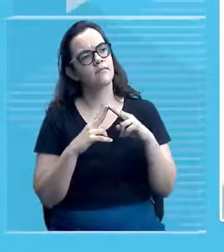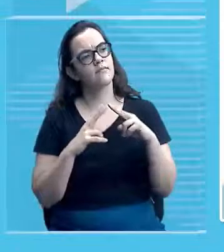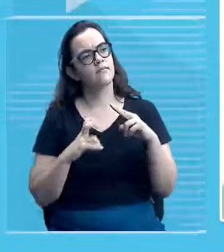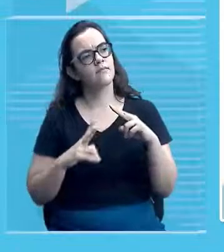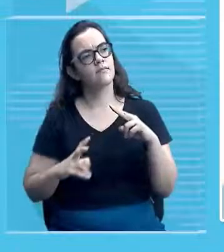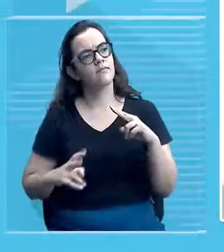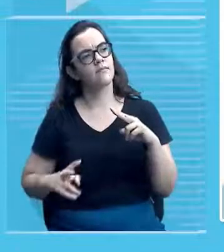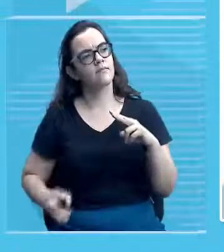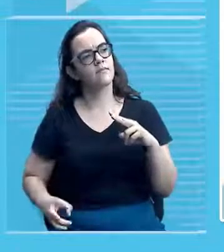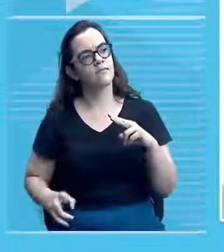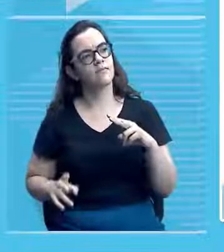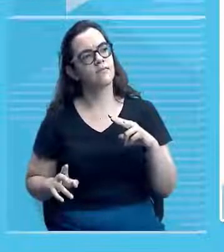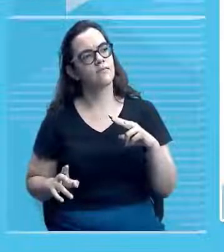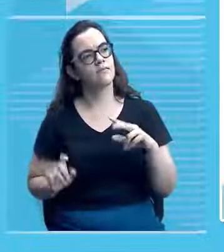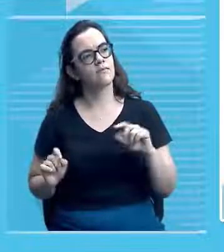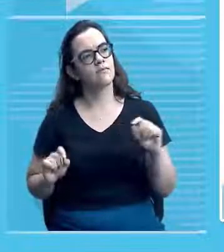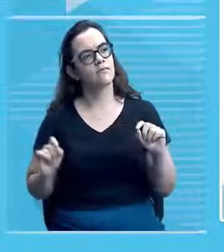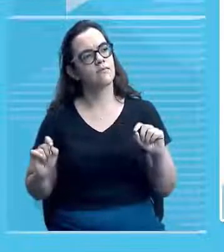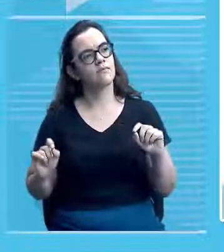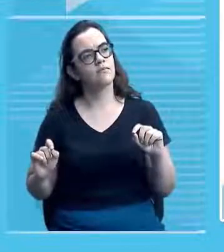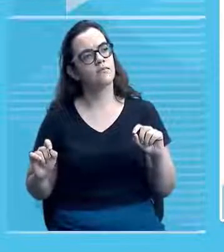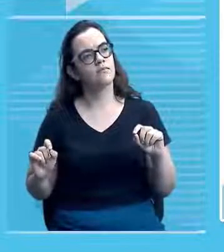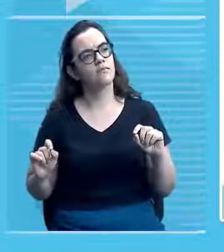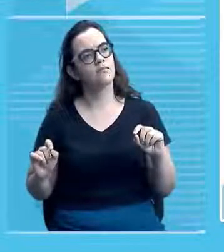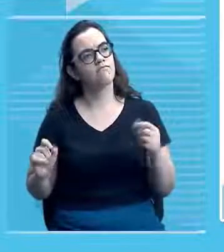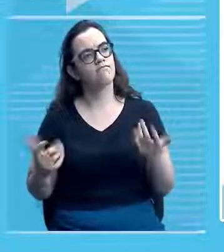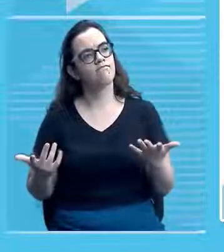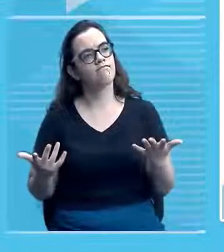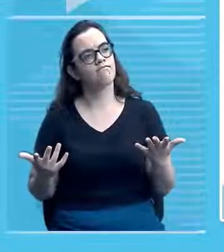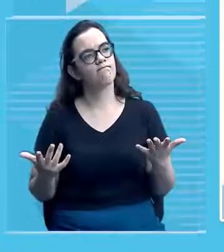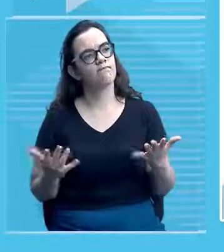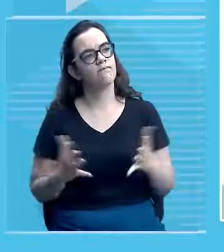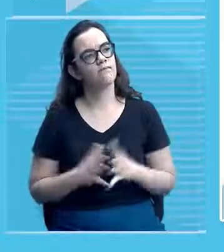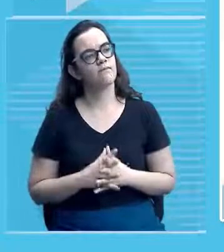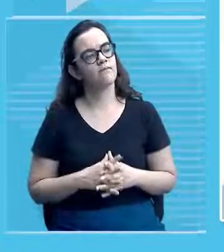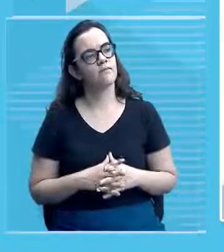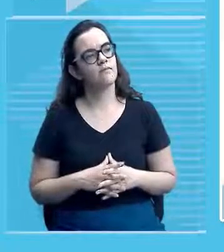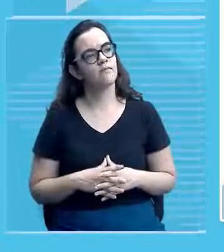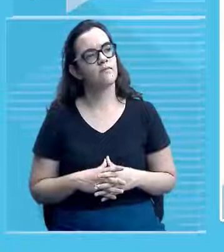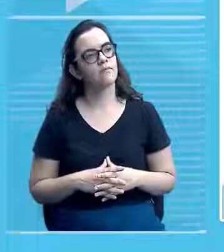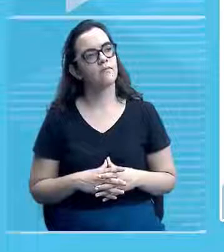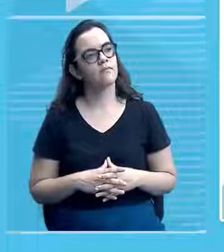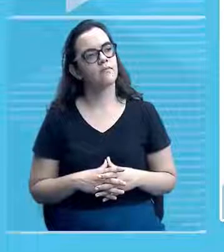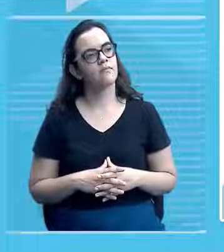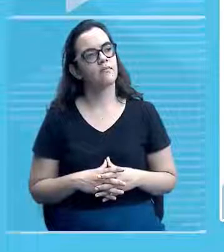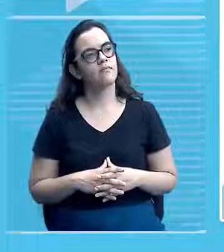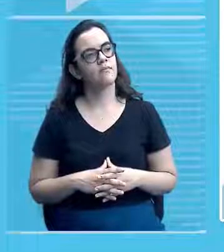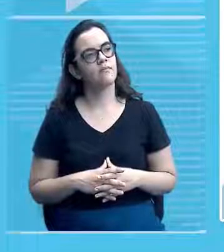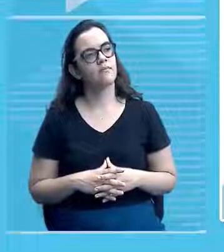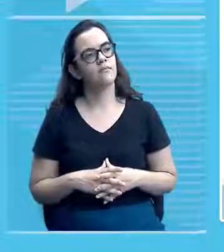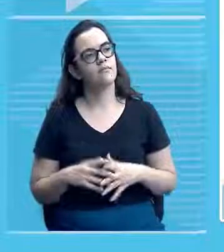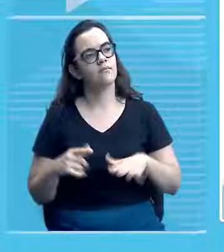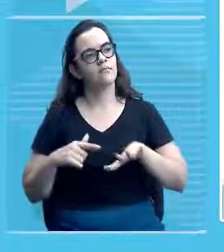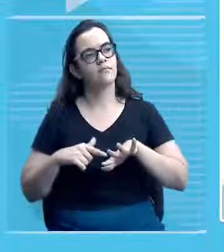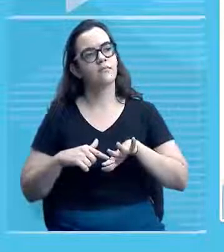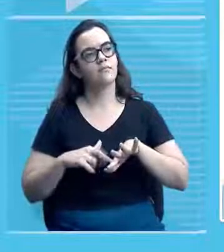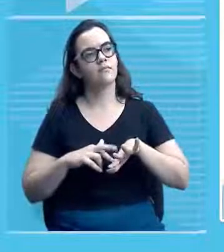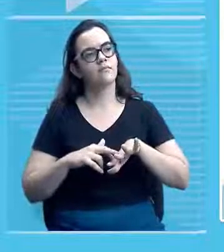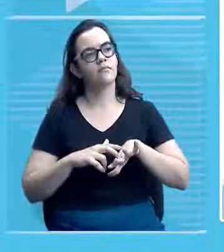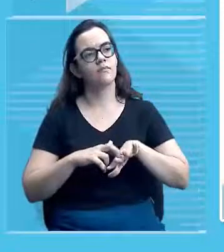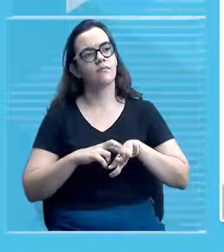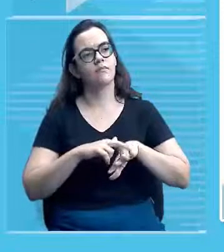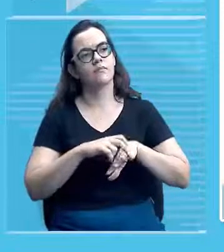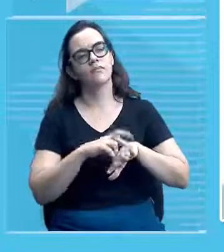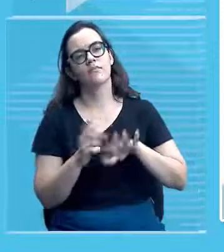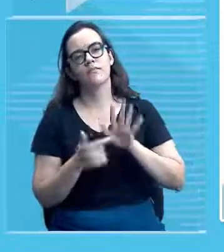Heróis do Genipapo, tá? Então, agora eu acredito que você já está situado, tá? E aí, eu peço